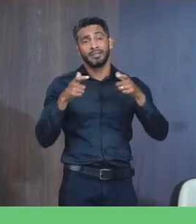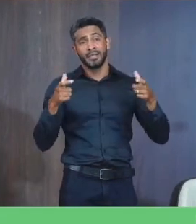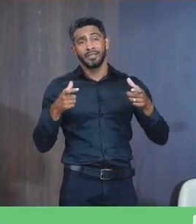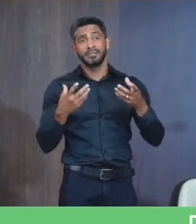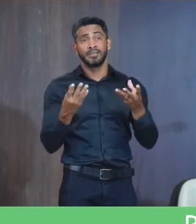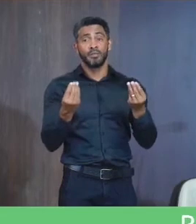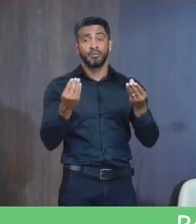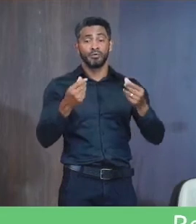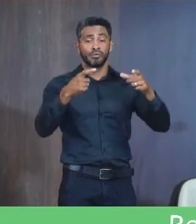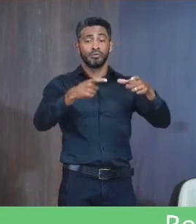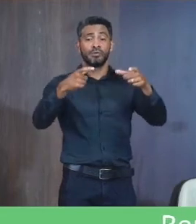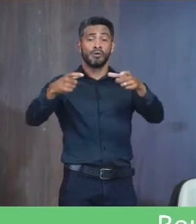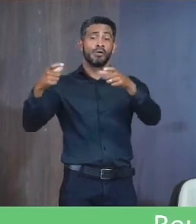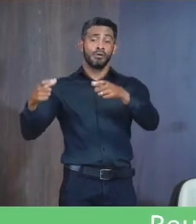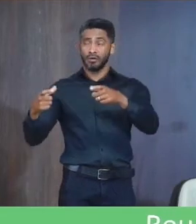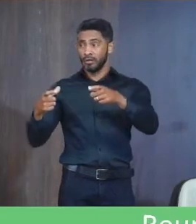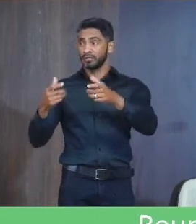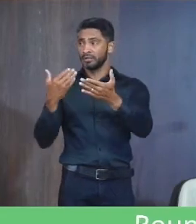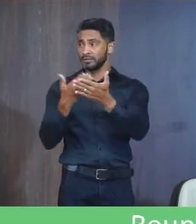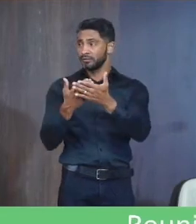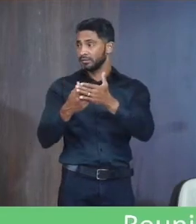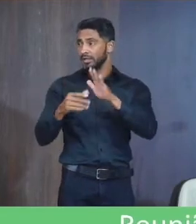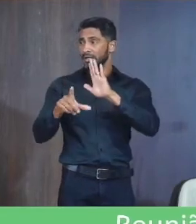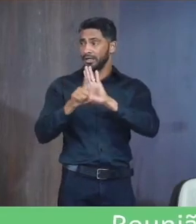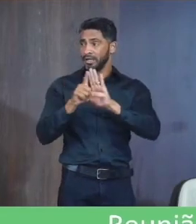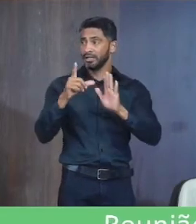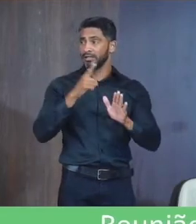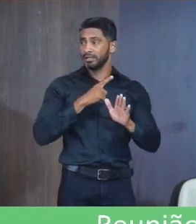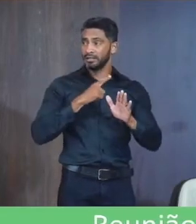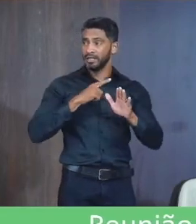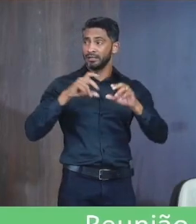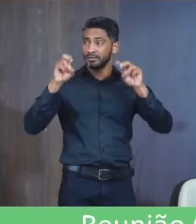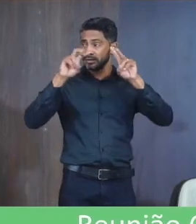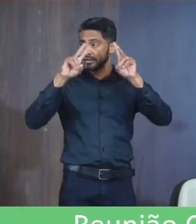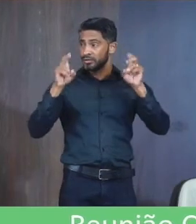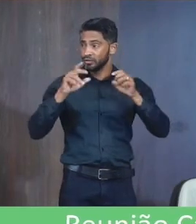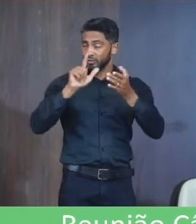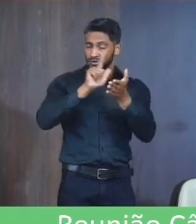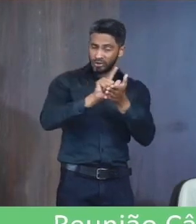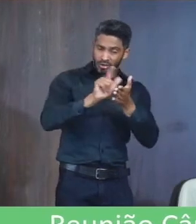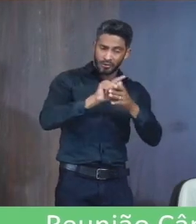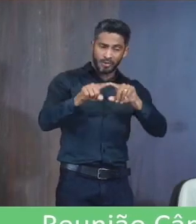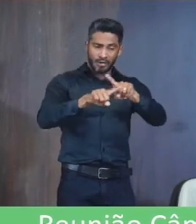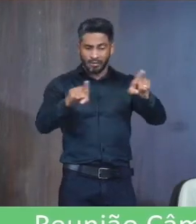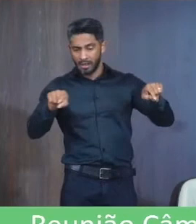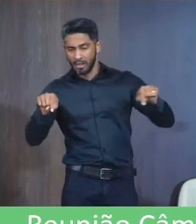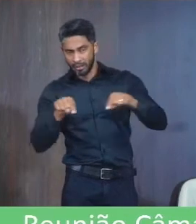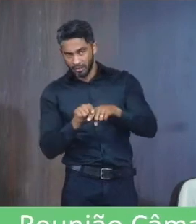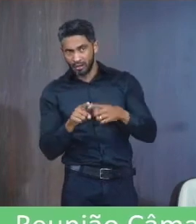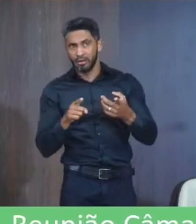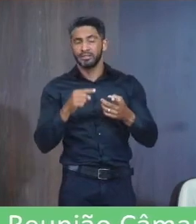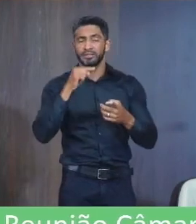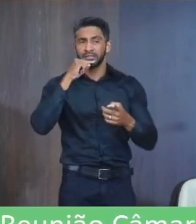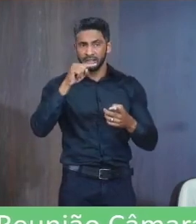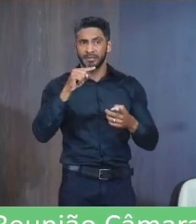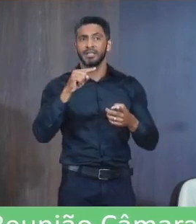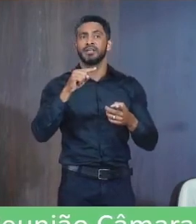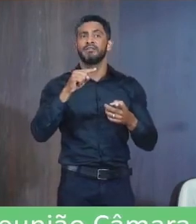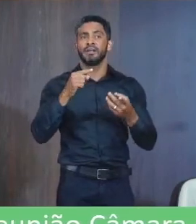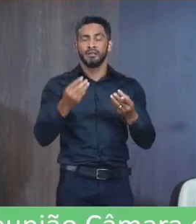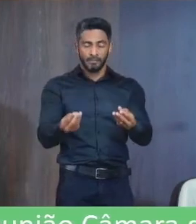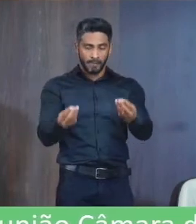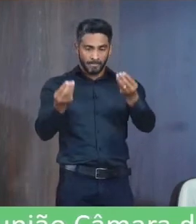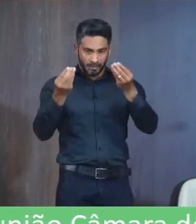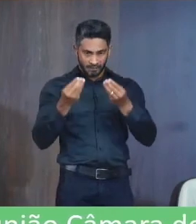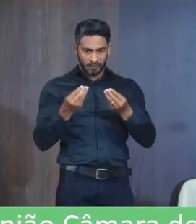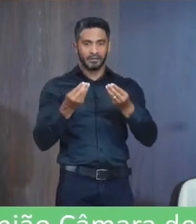lote vago E eu estava estudando Até essa lei Que tem Sobre a questão De limpar lote Fazer isso E semana que vem Eu vou trazer